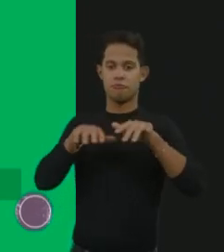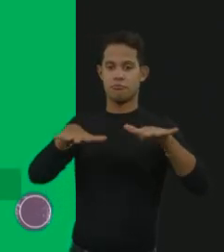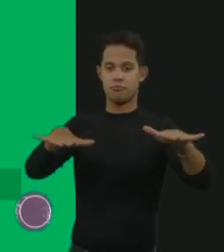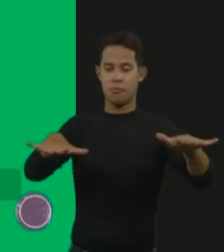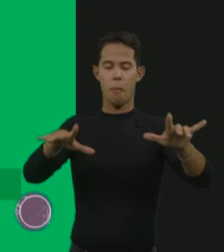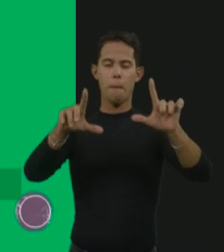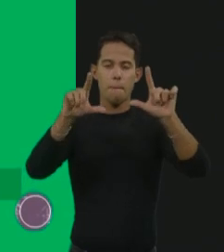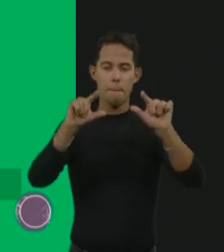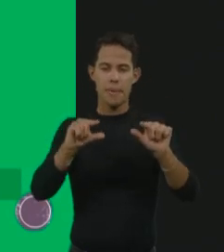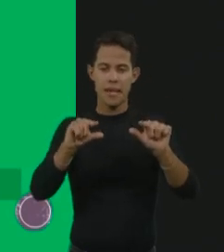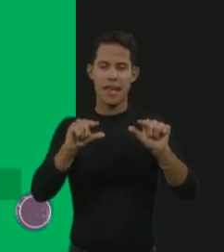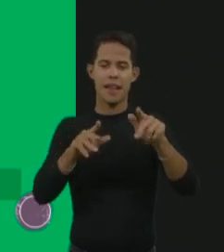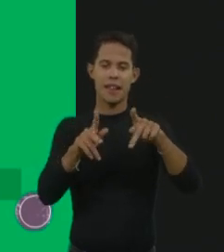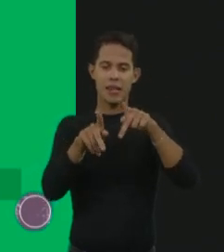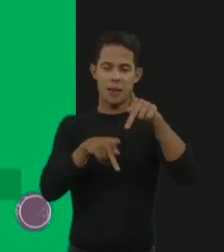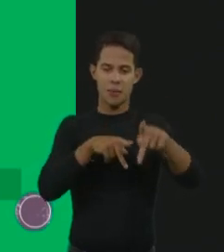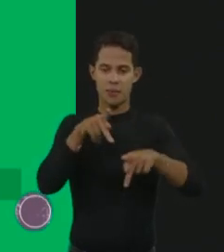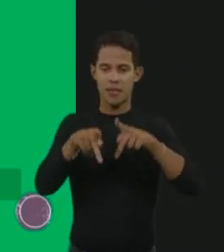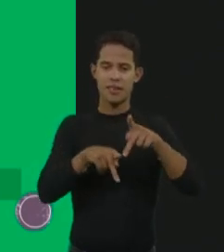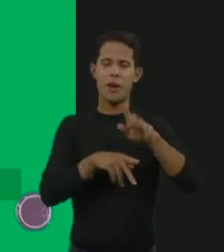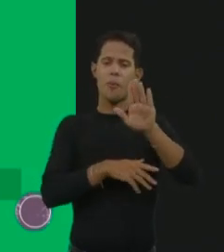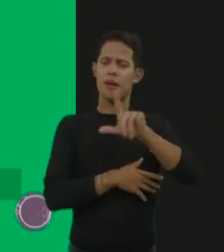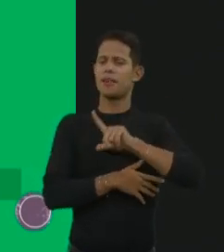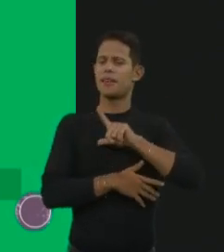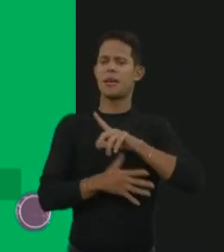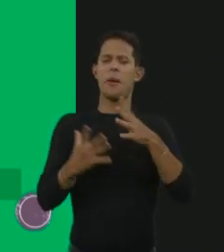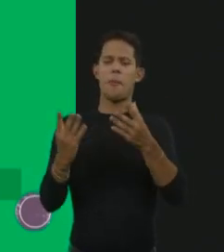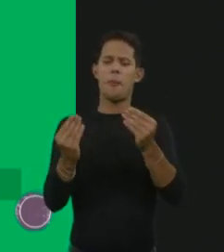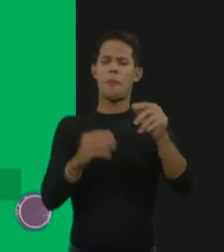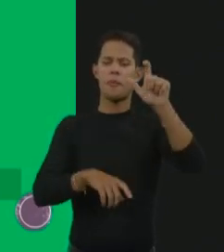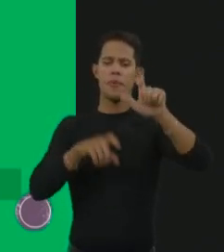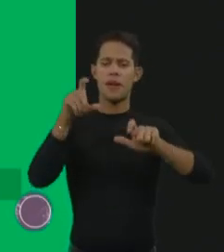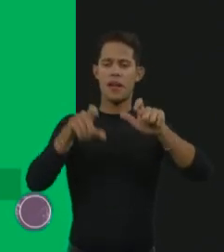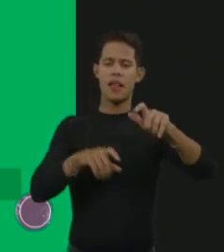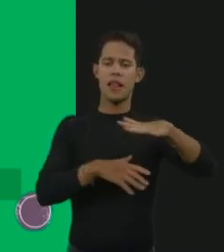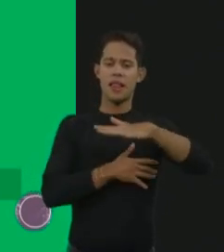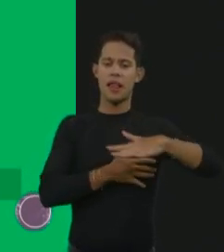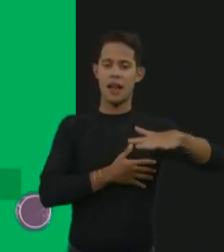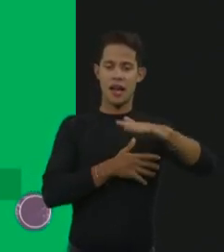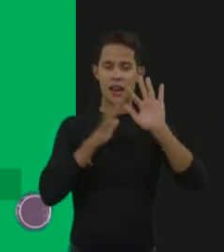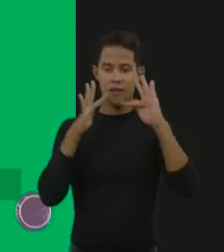bem significativa quando a gente fala em relação à família. E por isso que a gente está aqui.